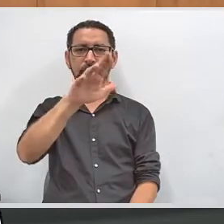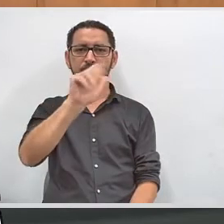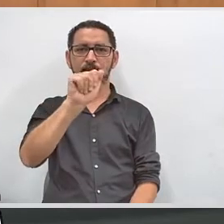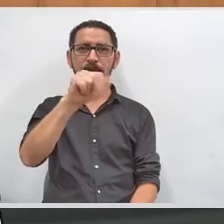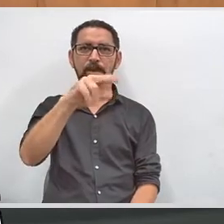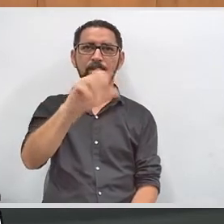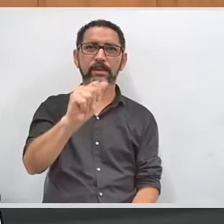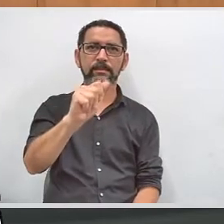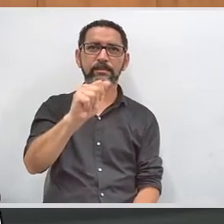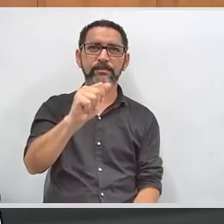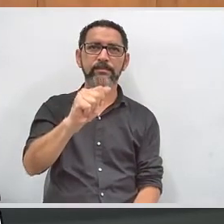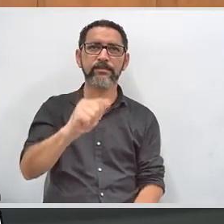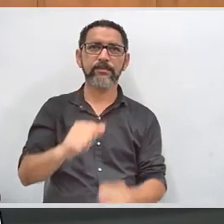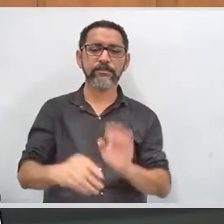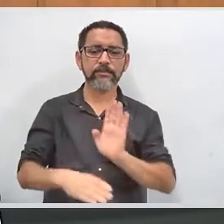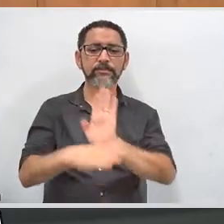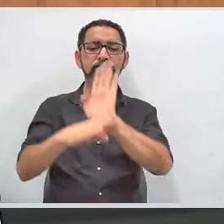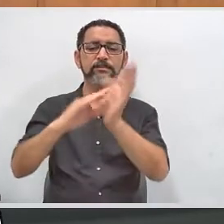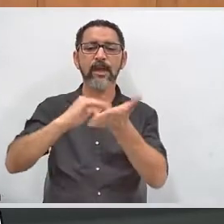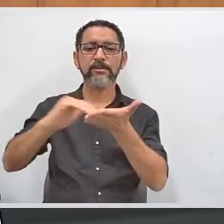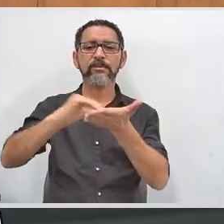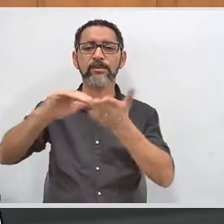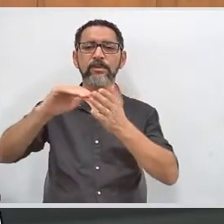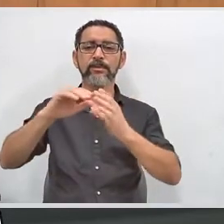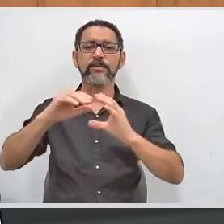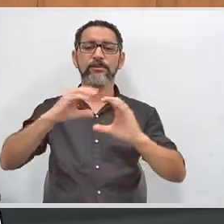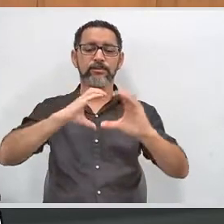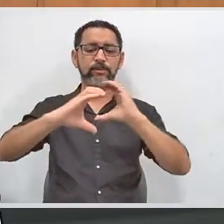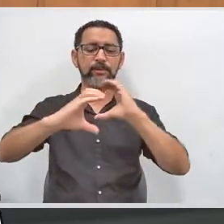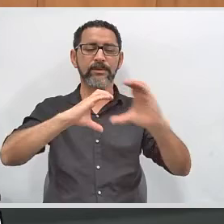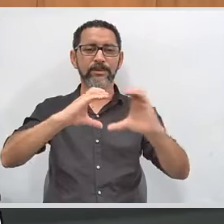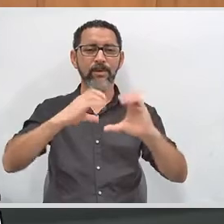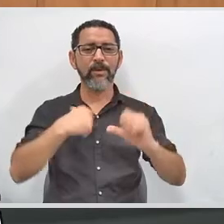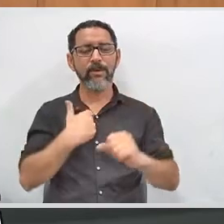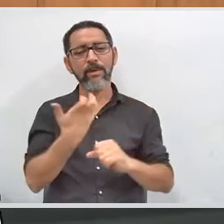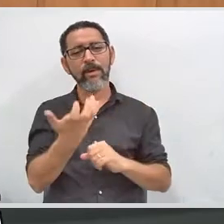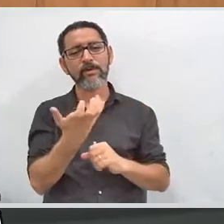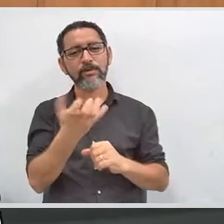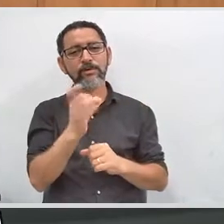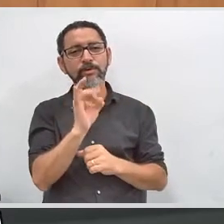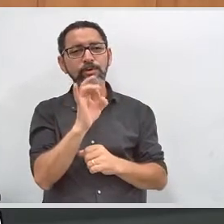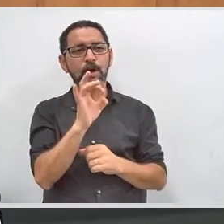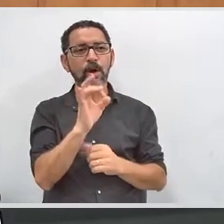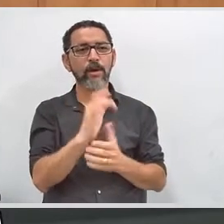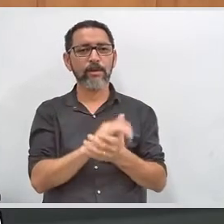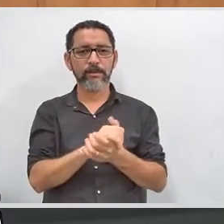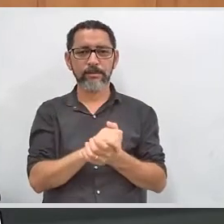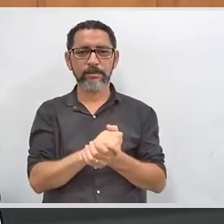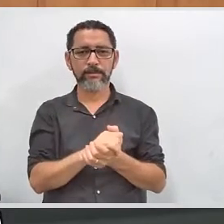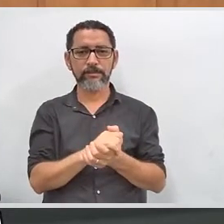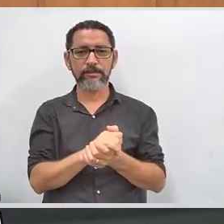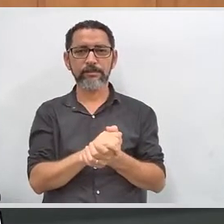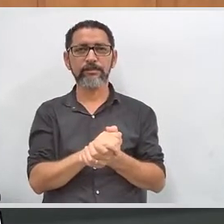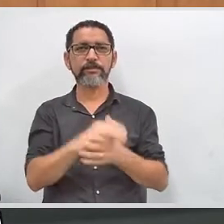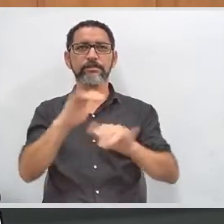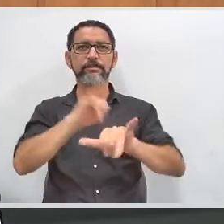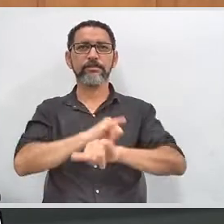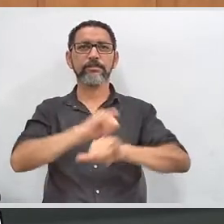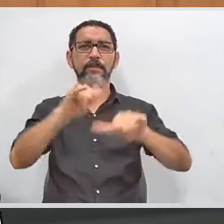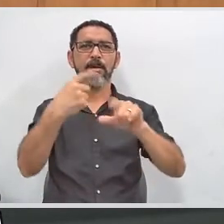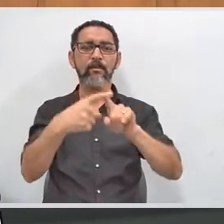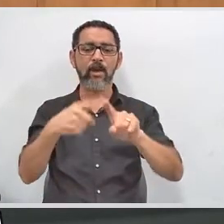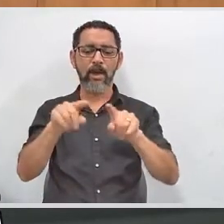assessoria de comunicação do TRE. Na verdade, nem uma pergunta, senhor Jarbas, eu só queria retificar o que